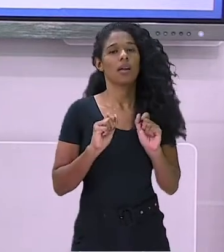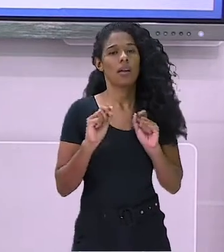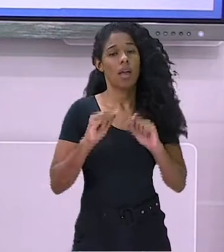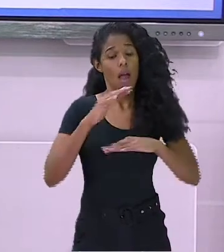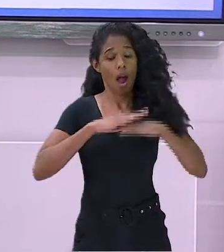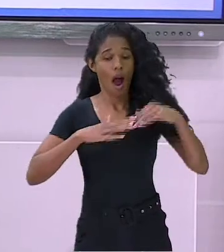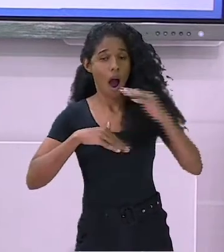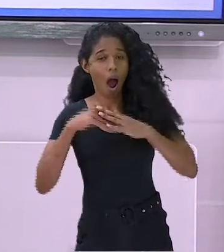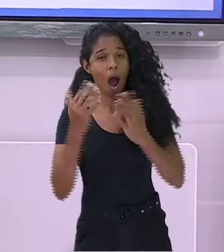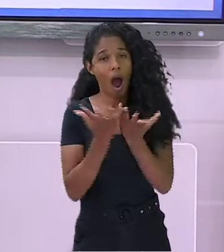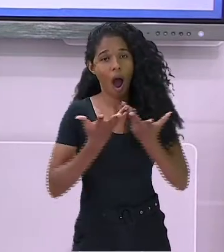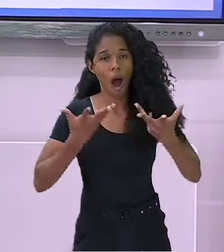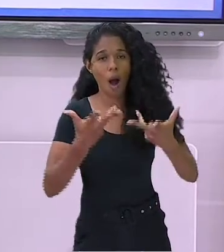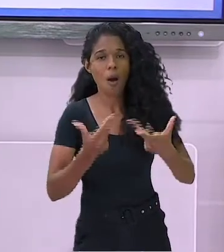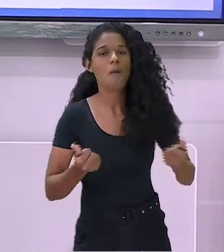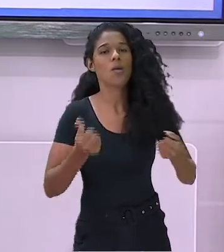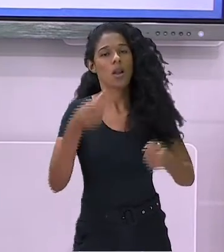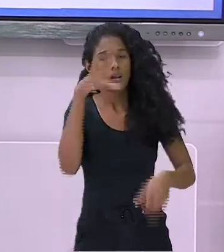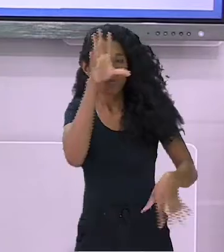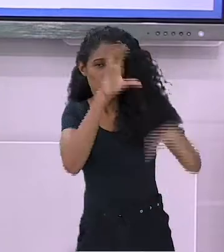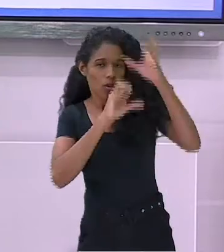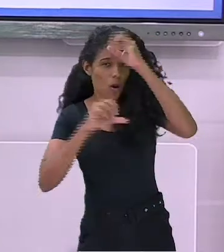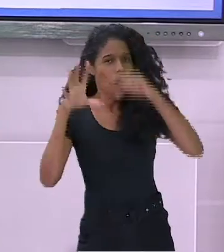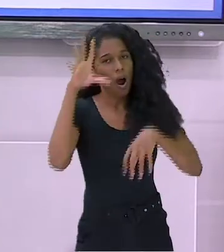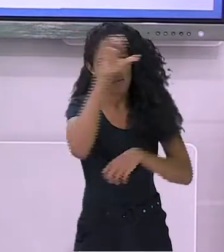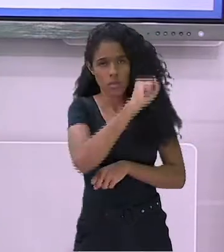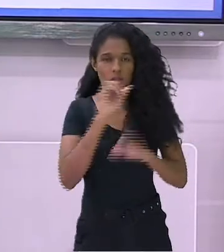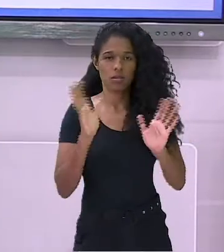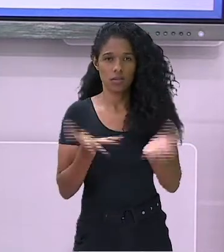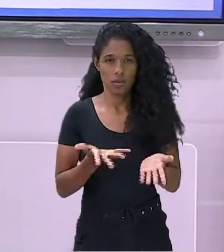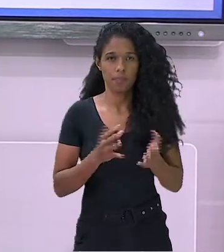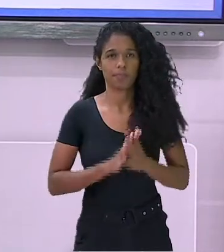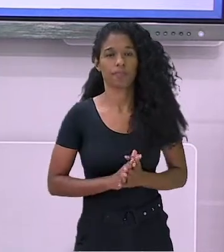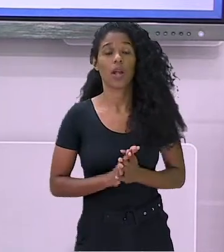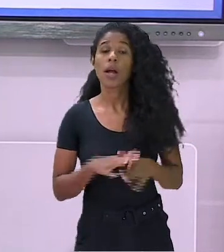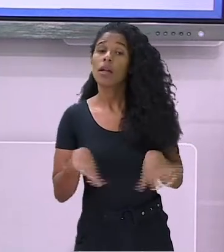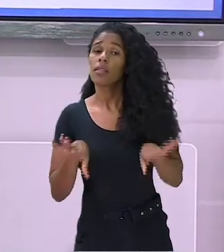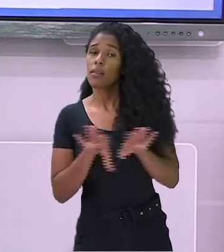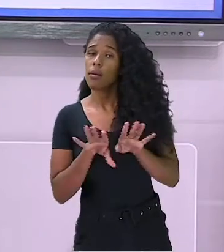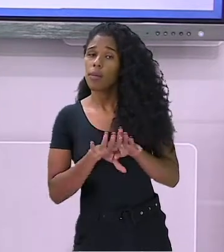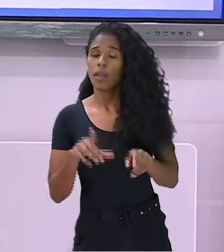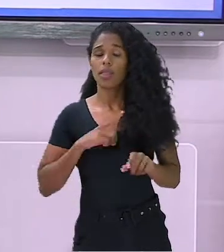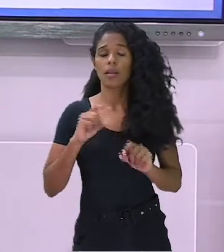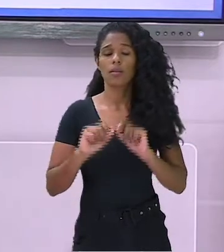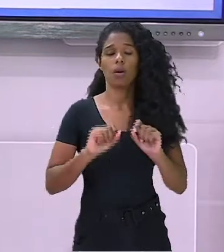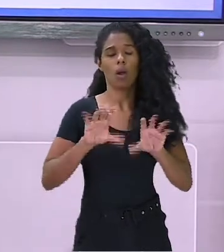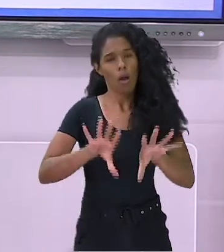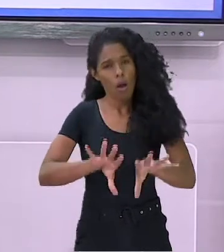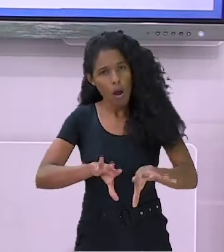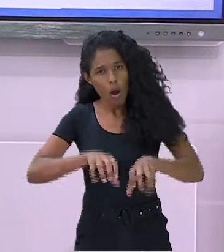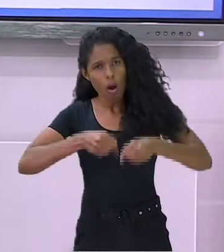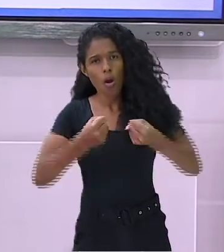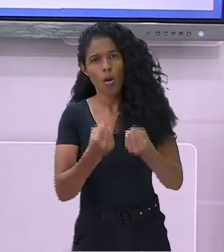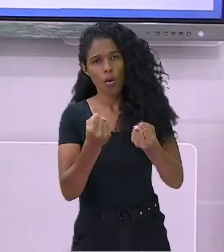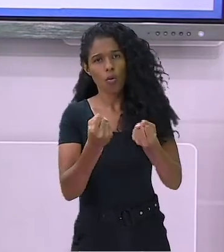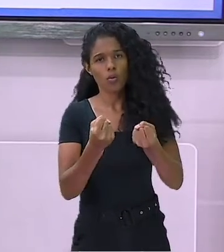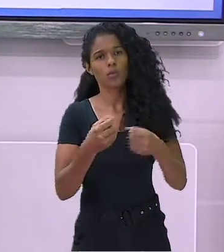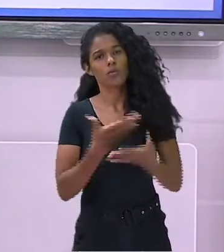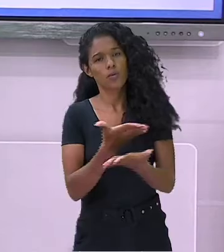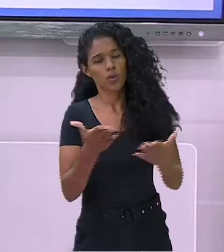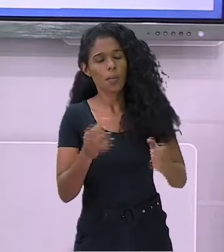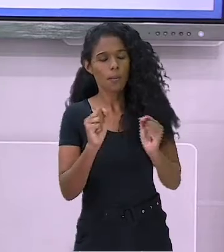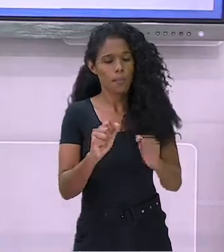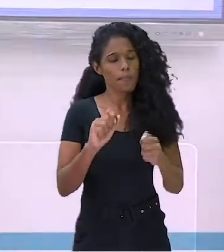Alguns recursos podem ser adquiridos ou feitos por você. Eles não são tão diferentes do convencional.